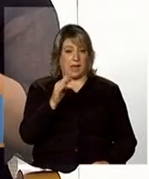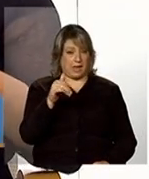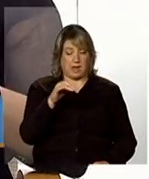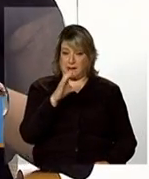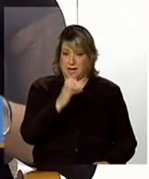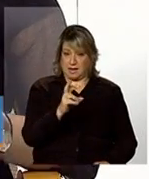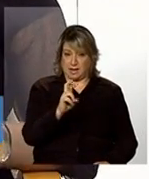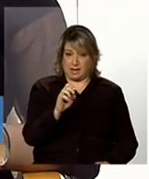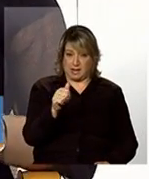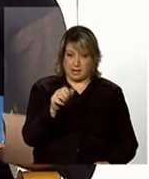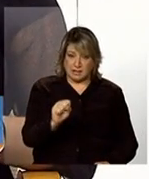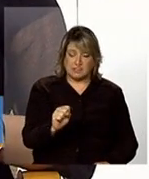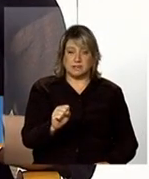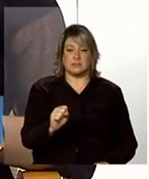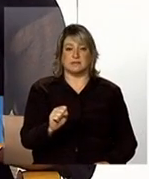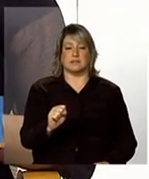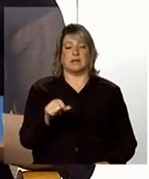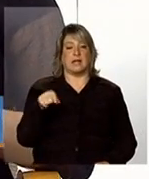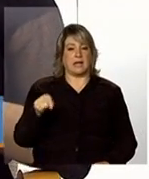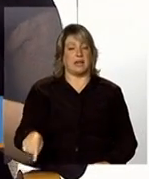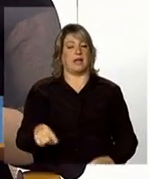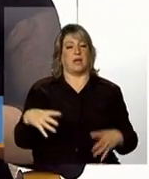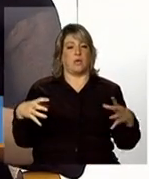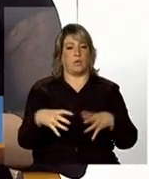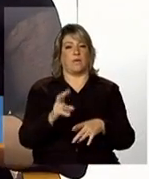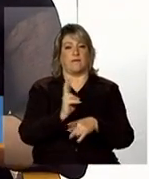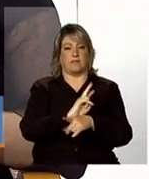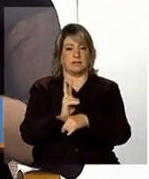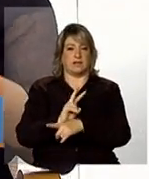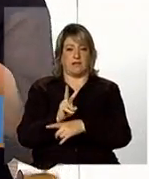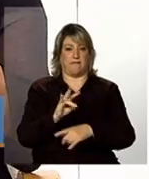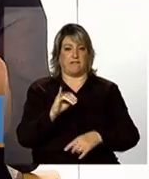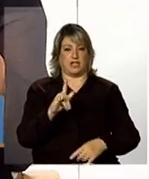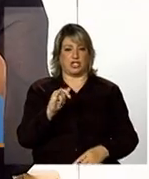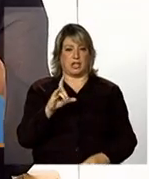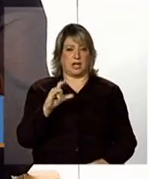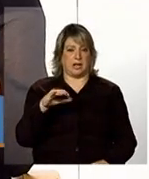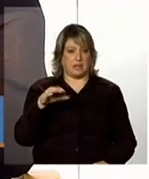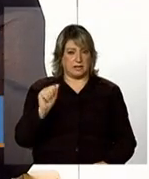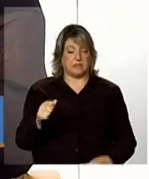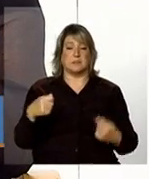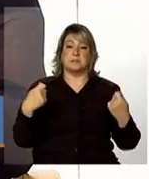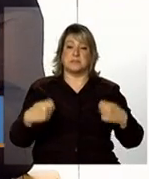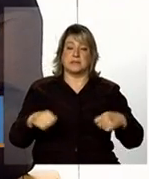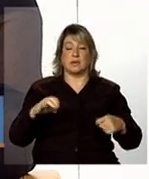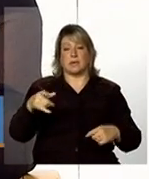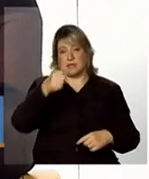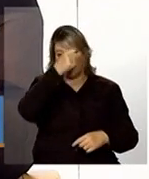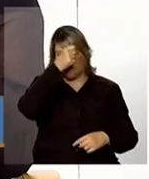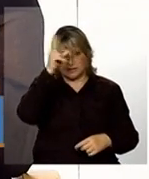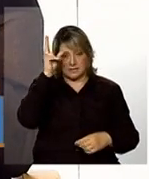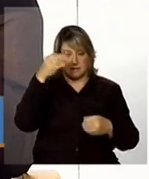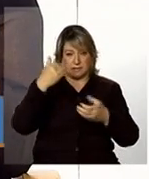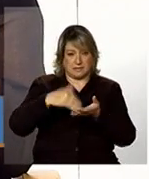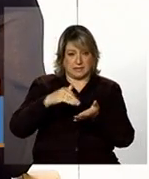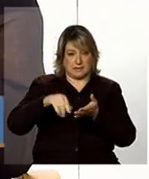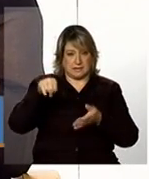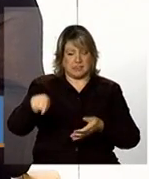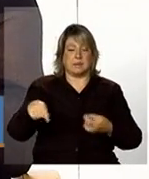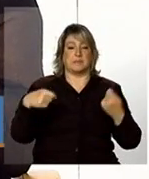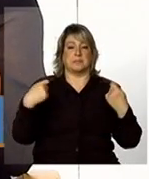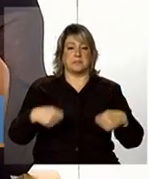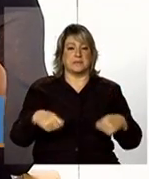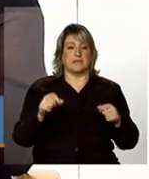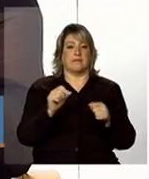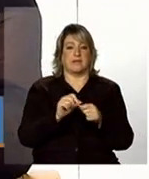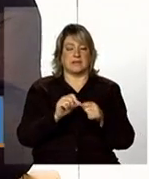assim como o secretário do município deve responsabilizar e deve estabelecer